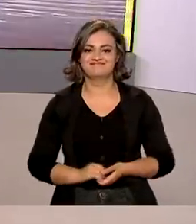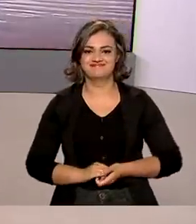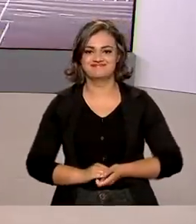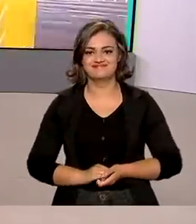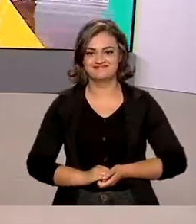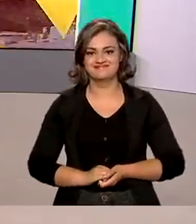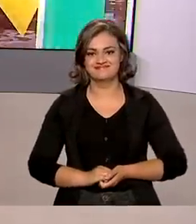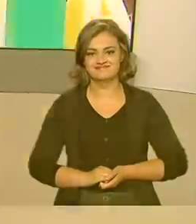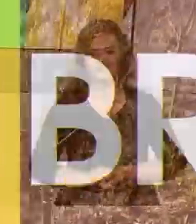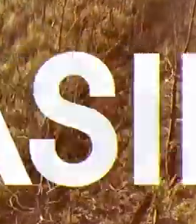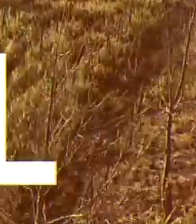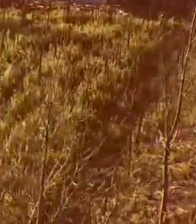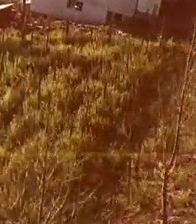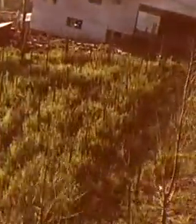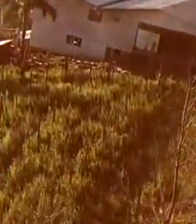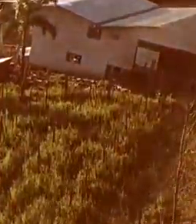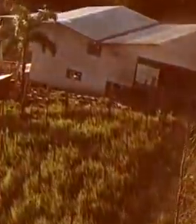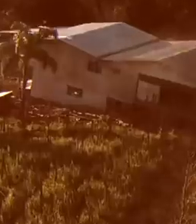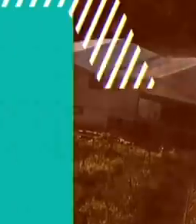começando.